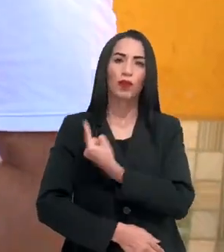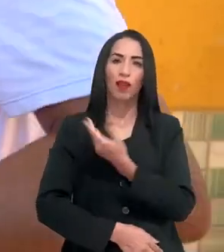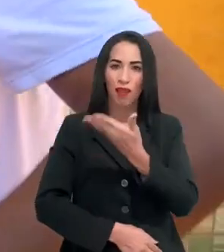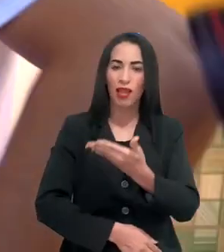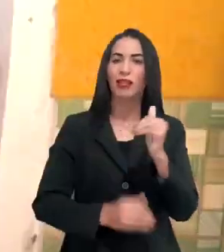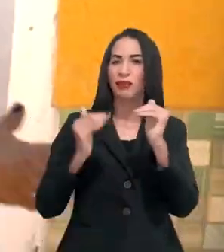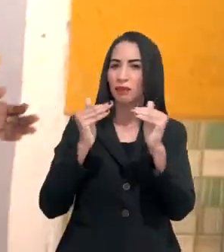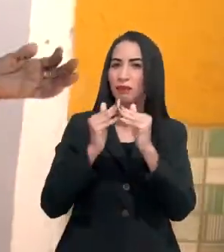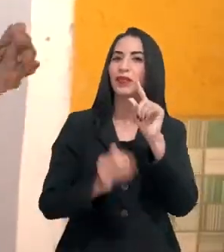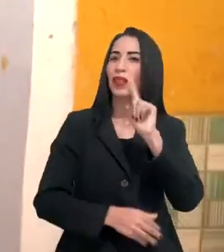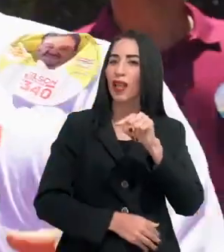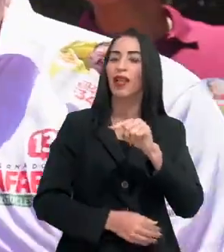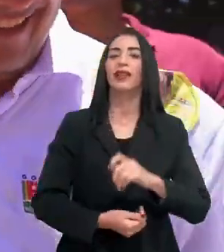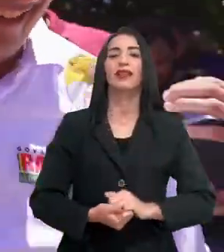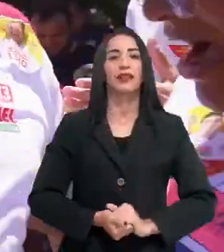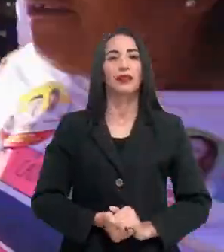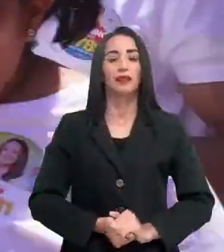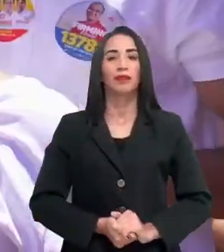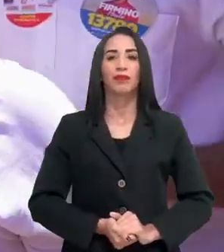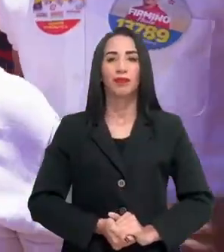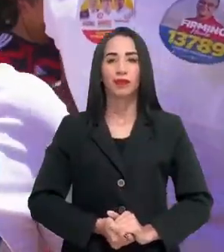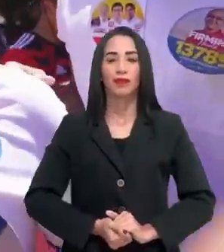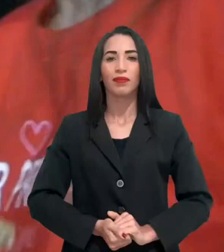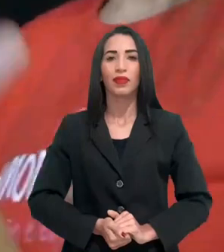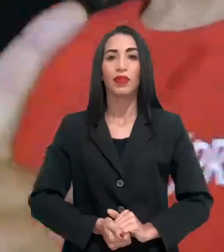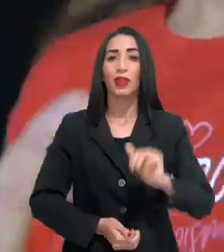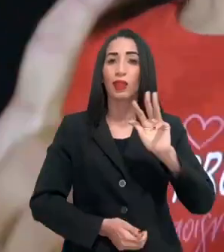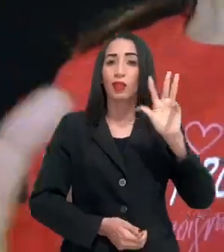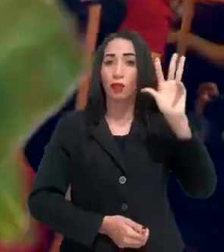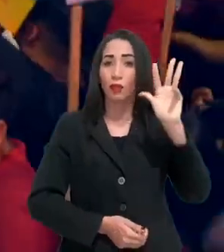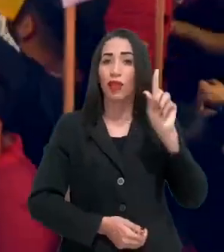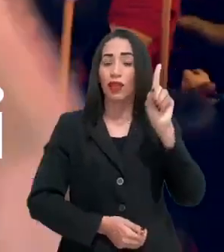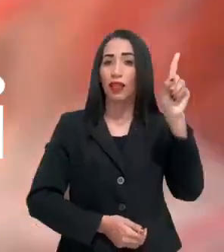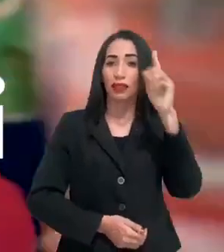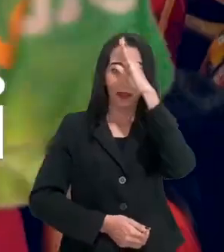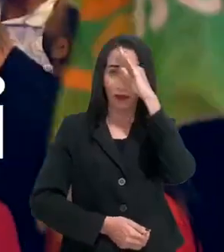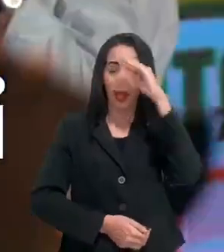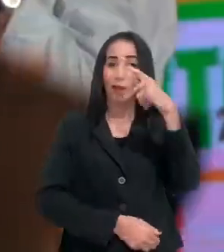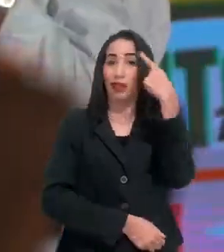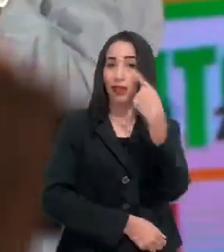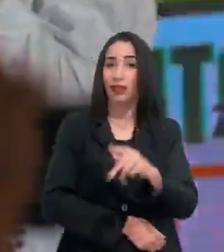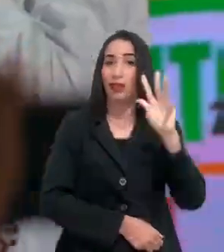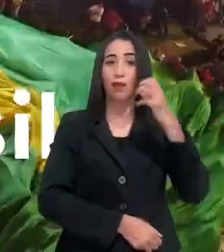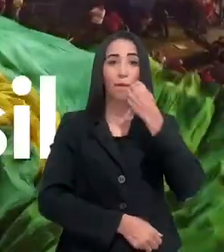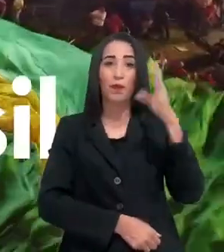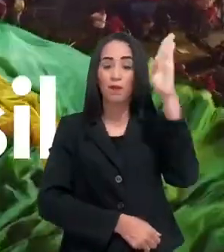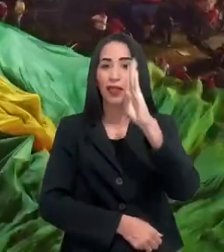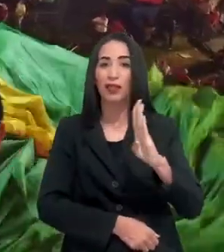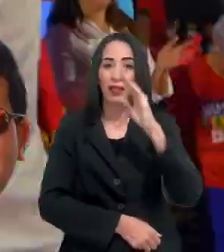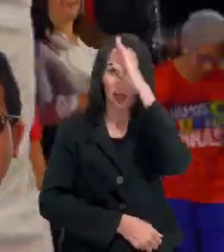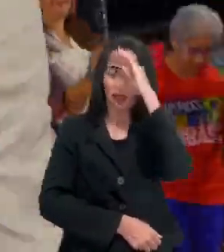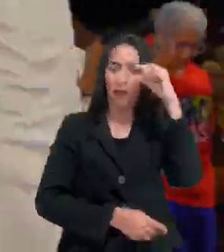esse mesmo, pretinho. Bora, bora, bora, bora. É Lula lá. Rafael aqui. Lula é bom para o